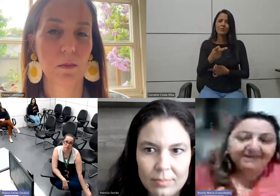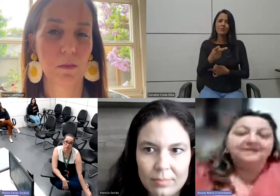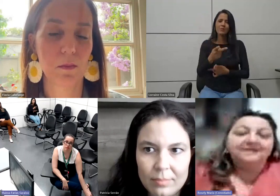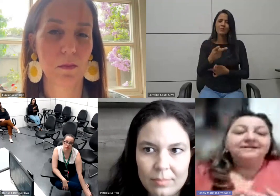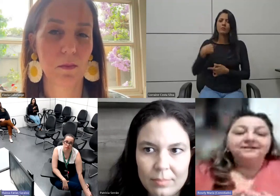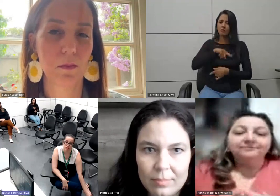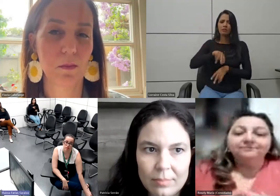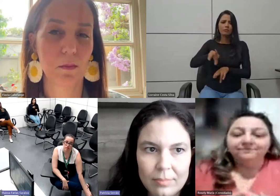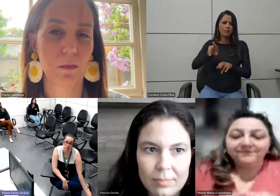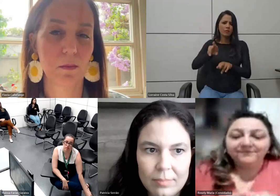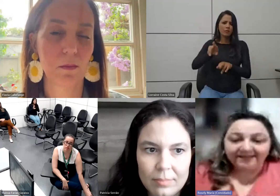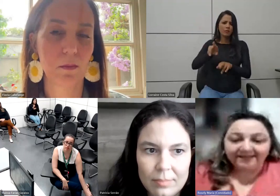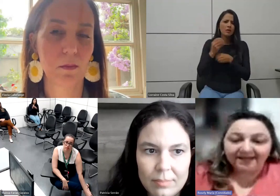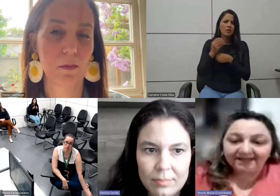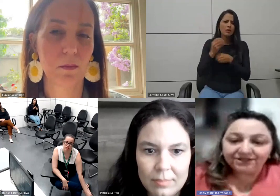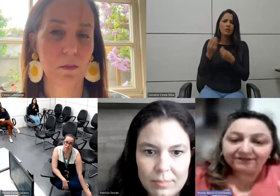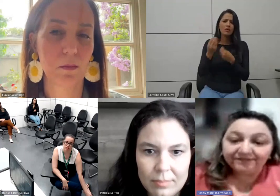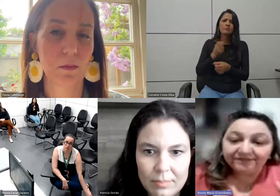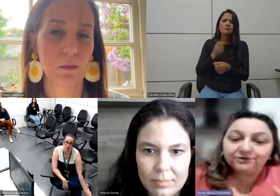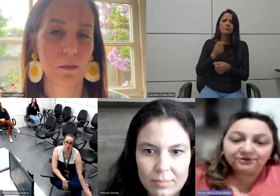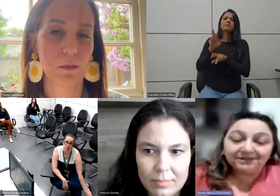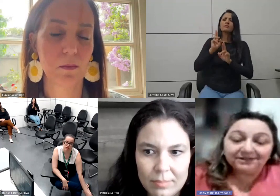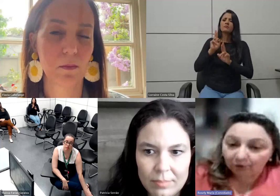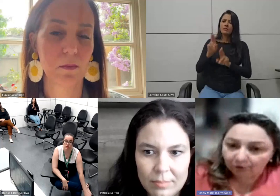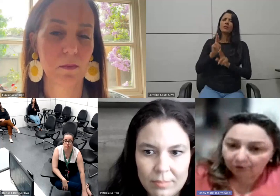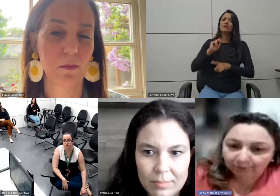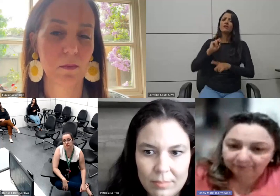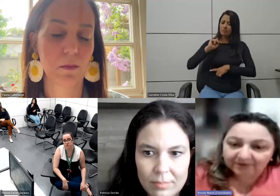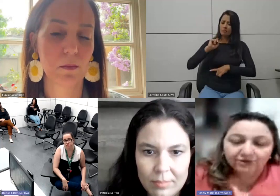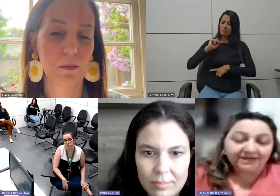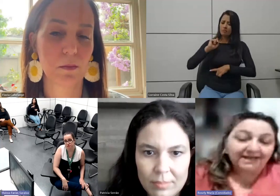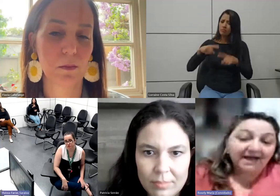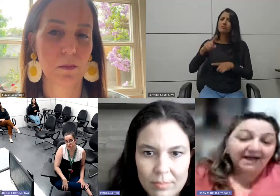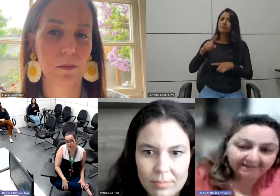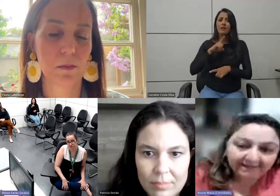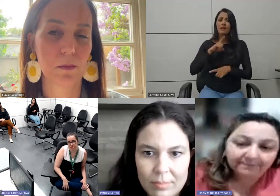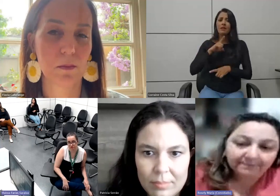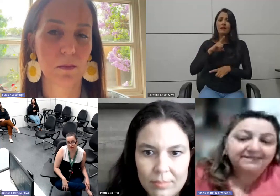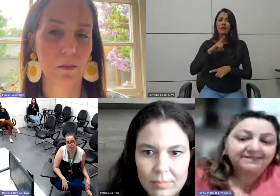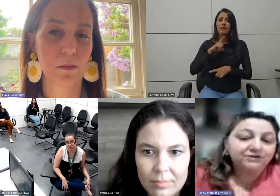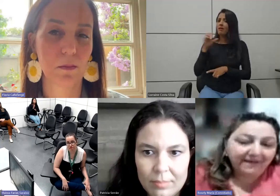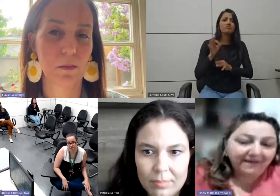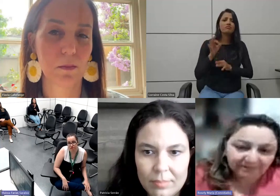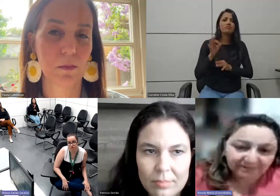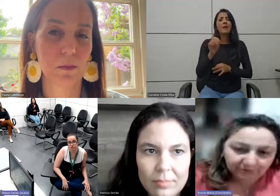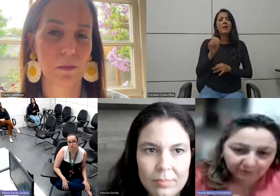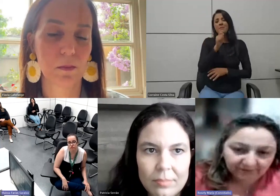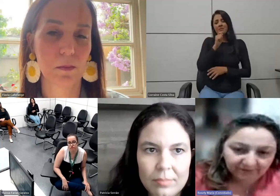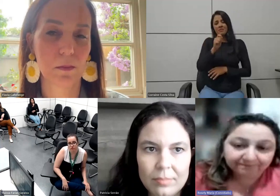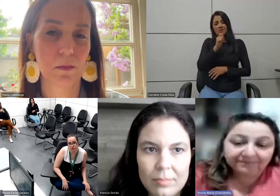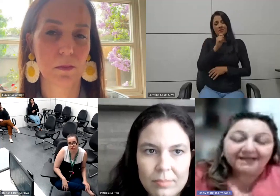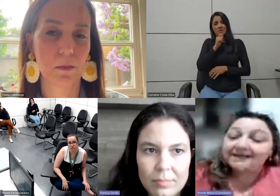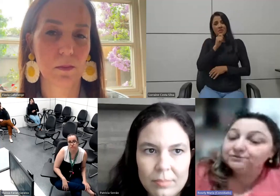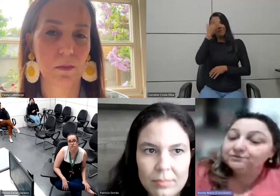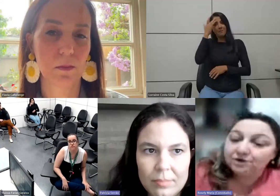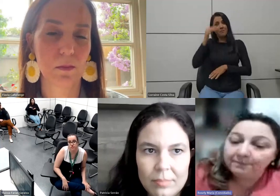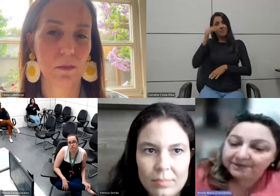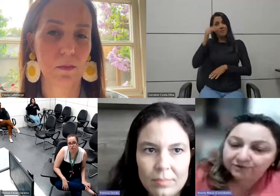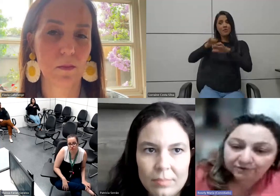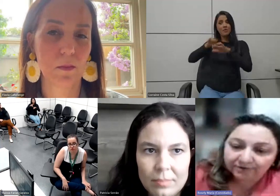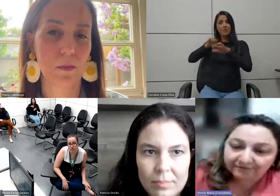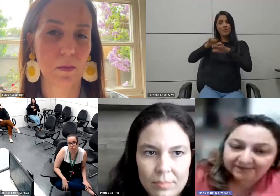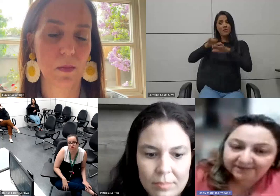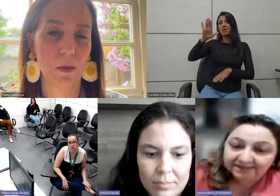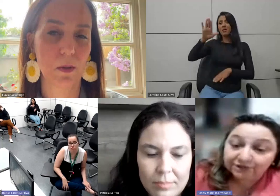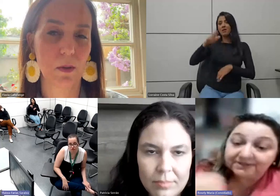espera que tenha grande avanço logo só que ainda precisamos de mais pessoas e não